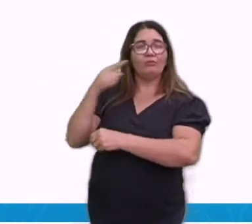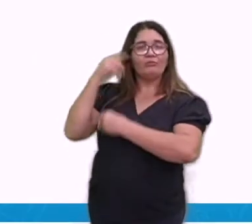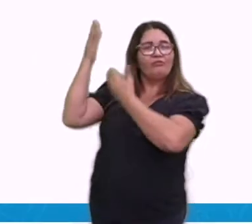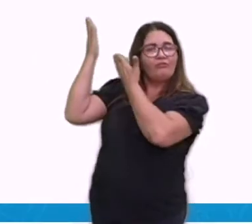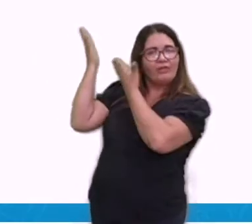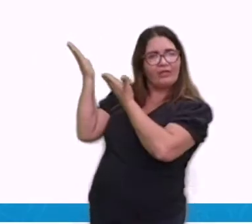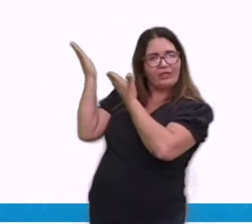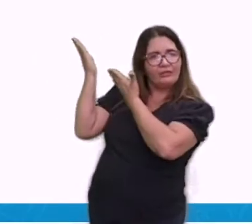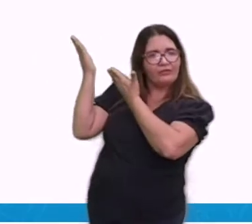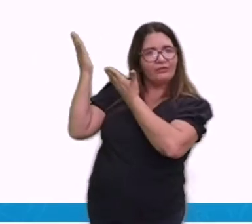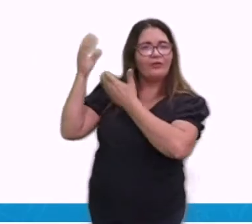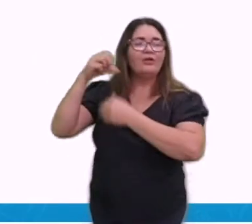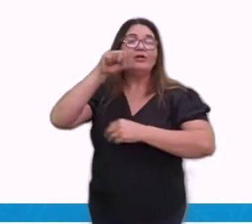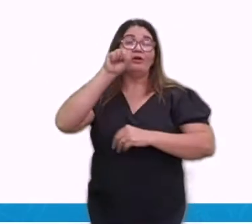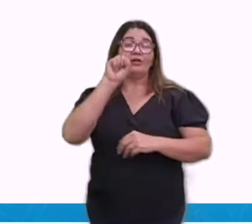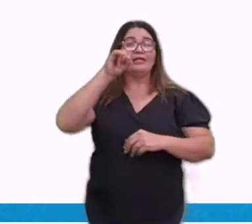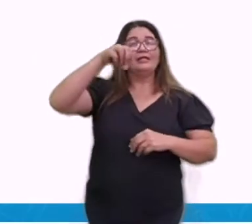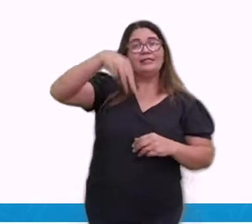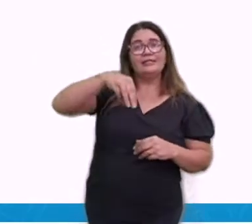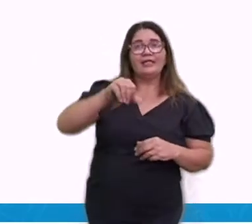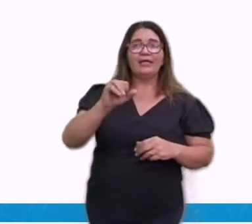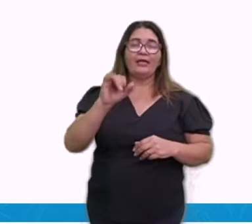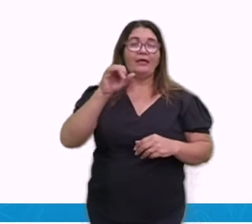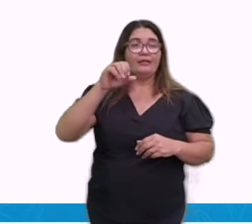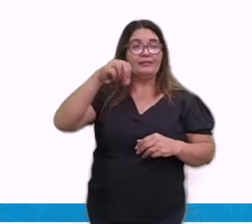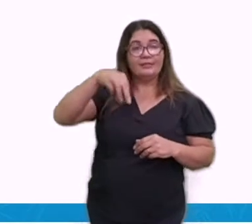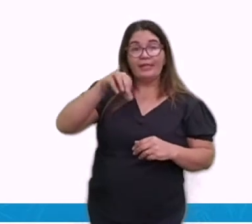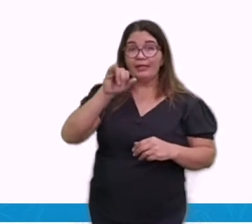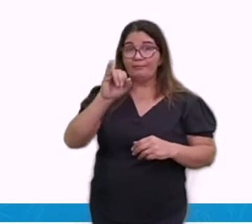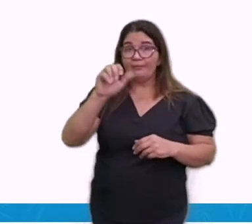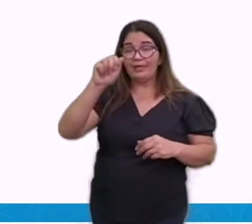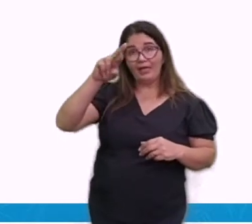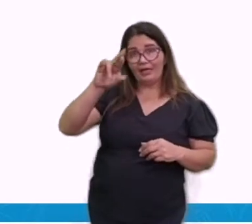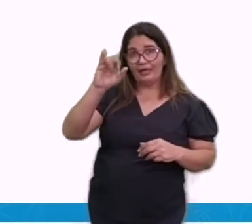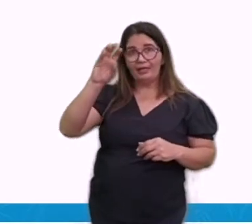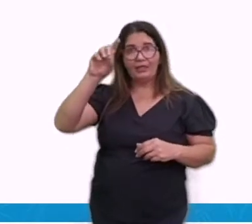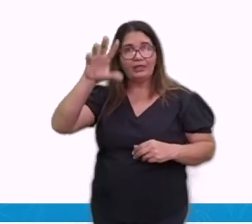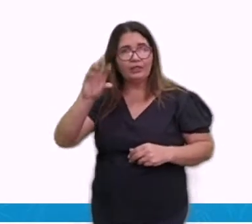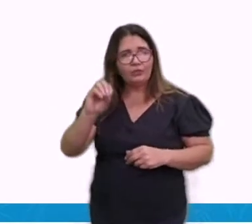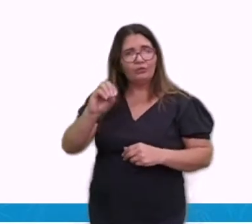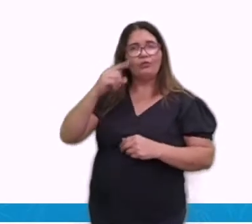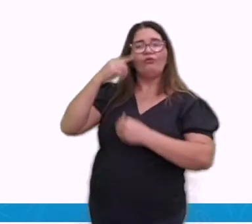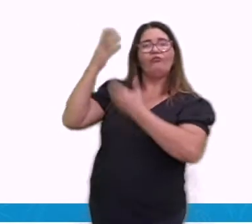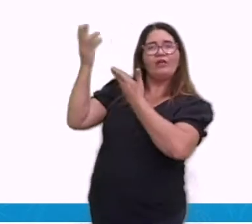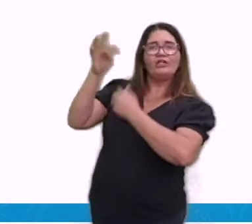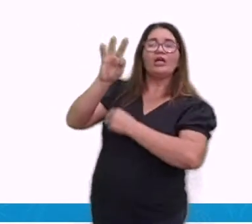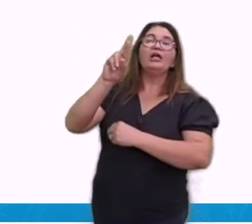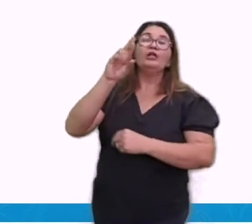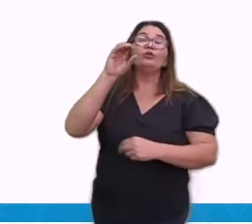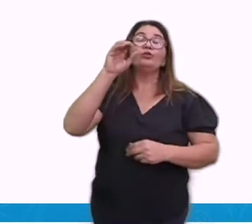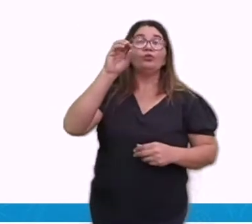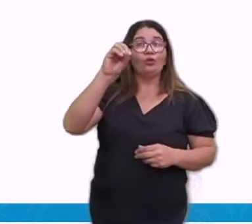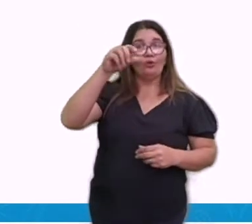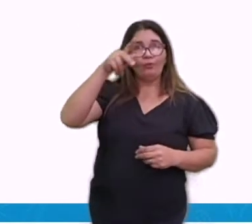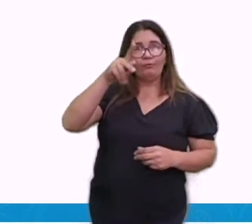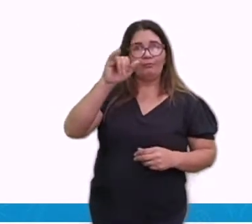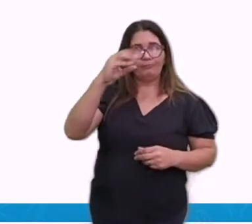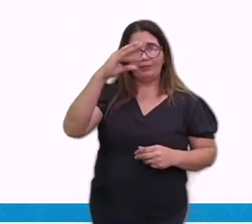semiárido, tropical, tropical de altitude,